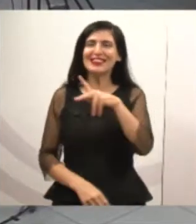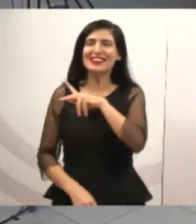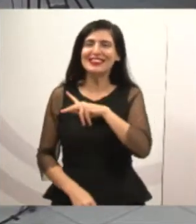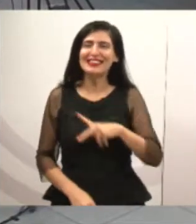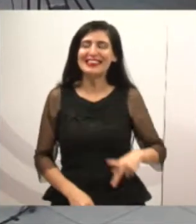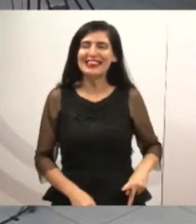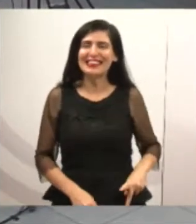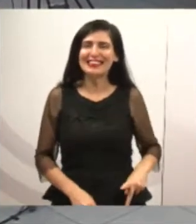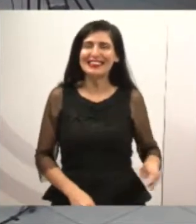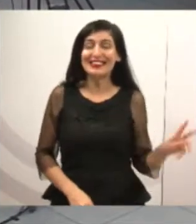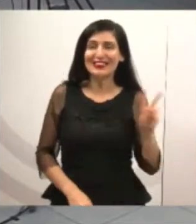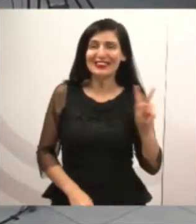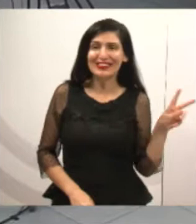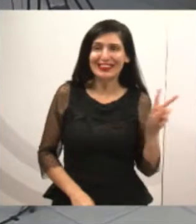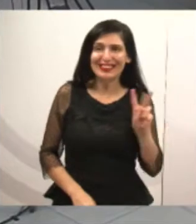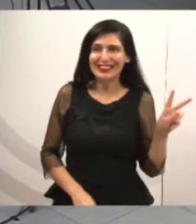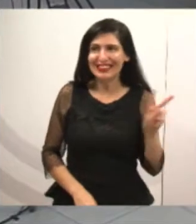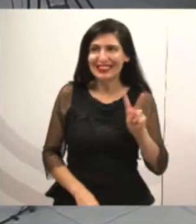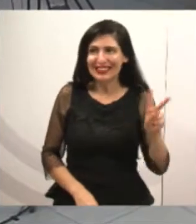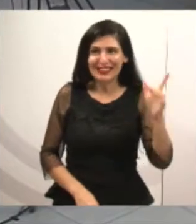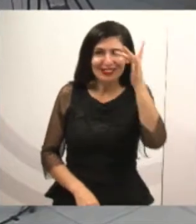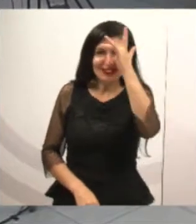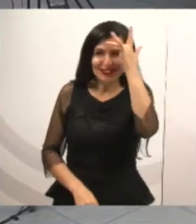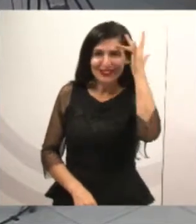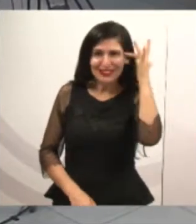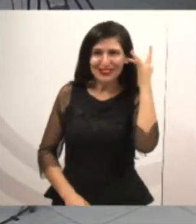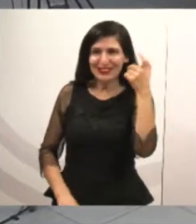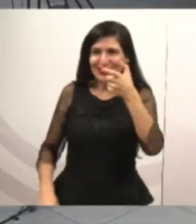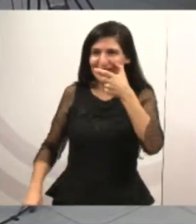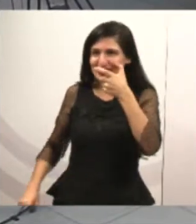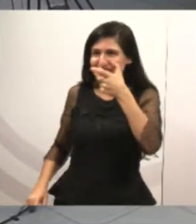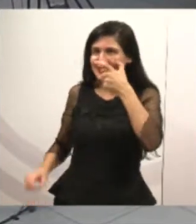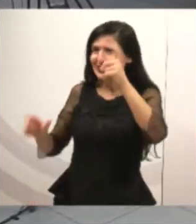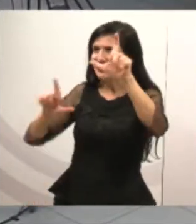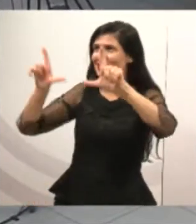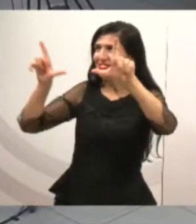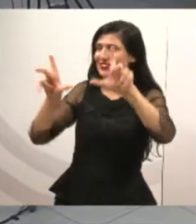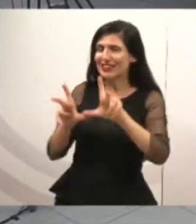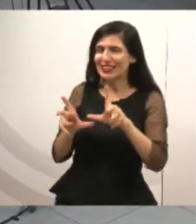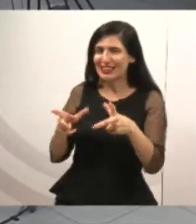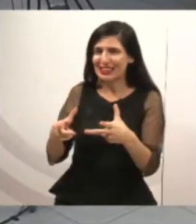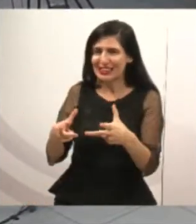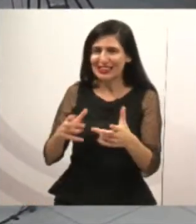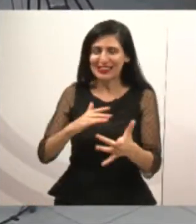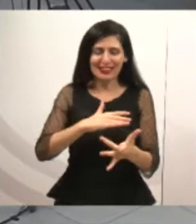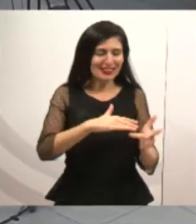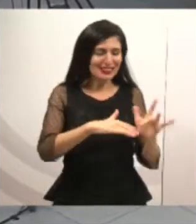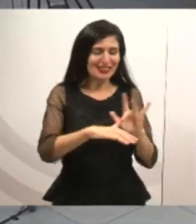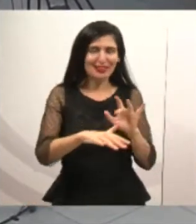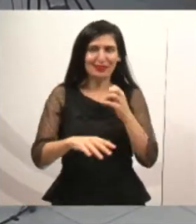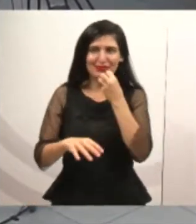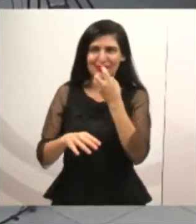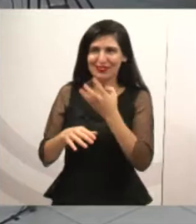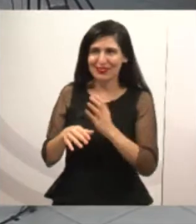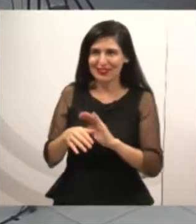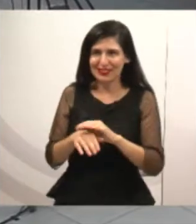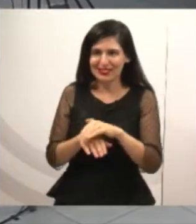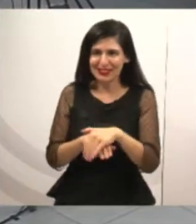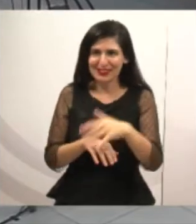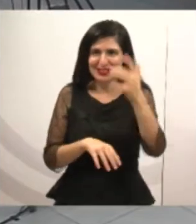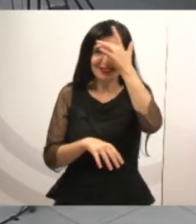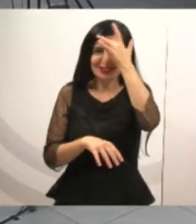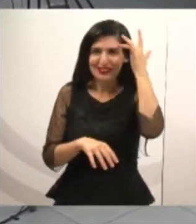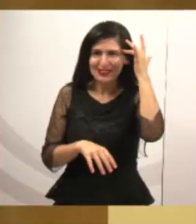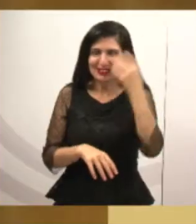novos vereadores, aquele que nos assiste pelo TV Câmara, os internautas, boa noite aqui, pessoal que está na